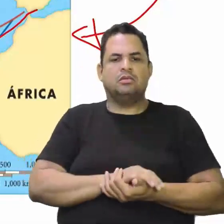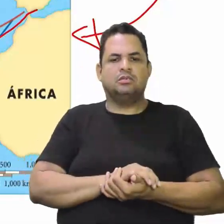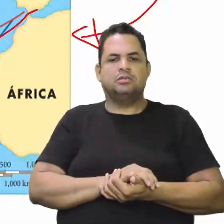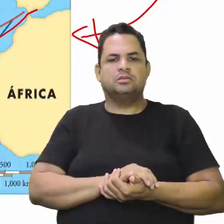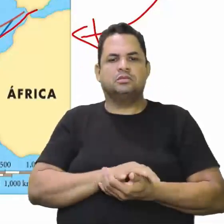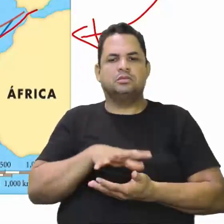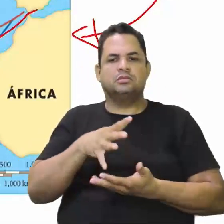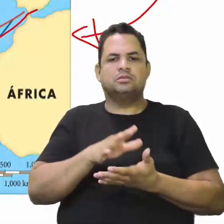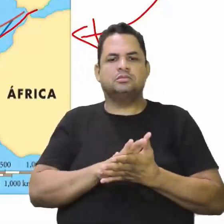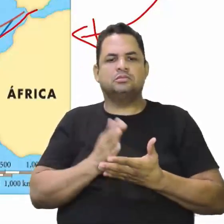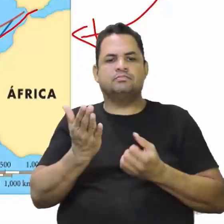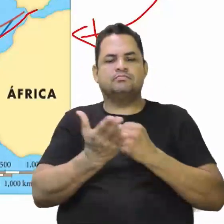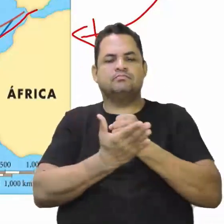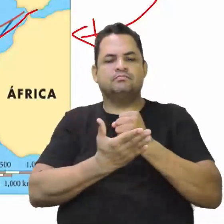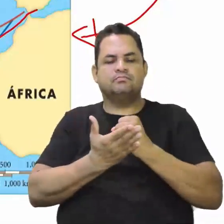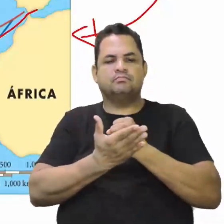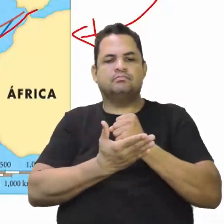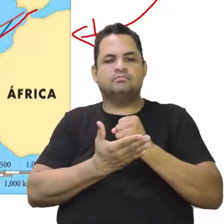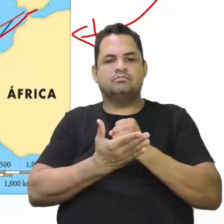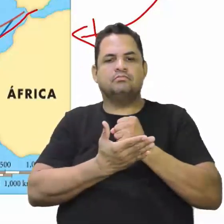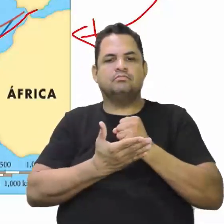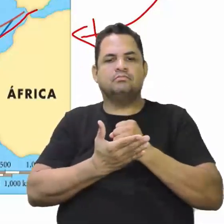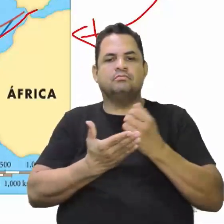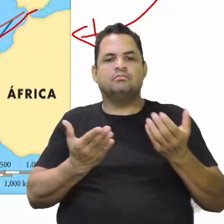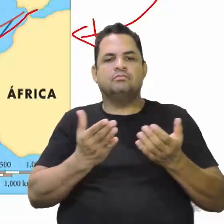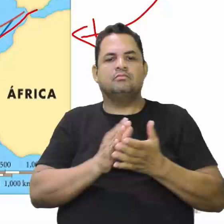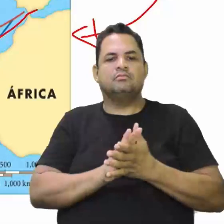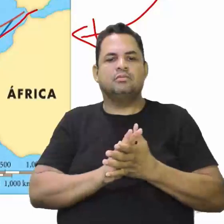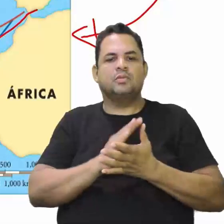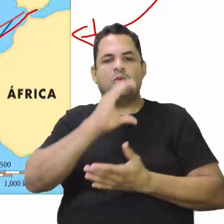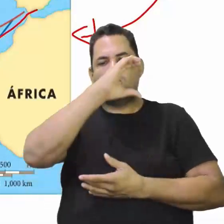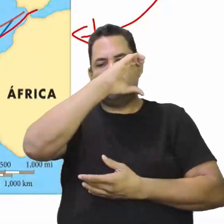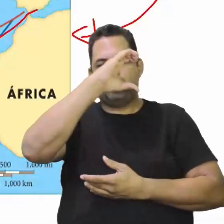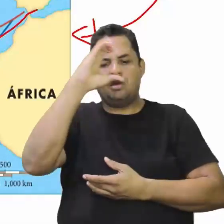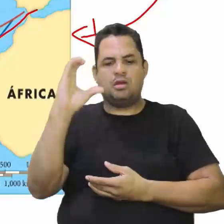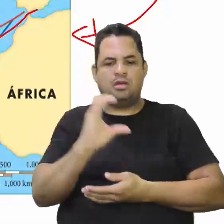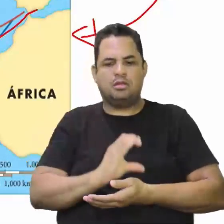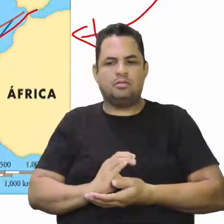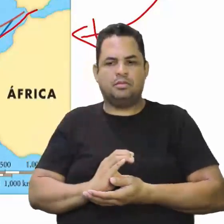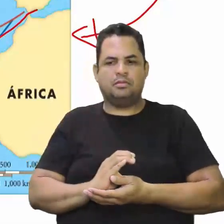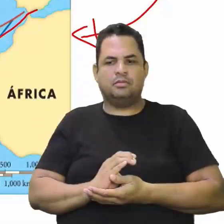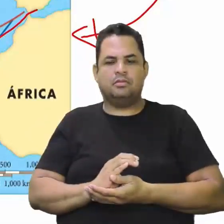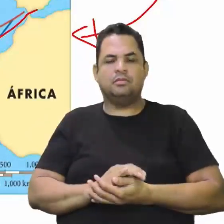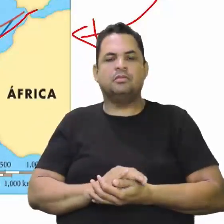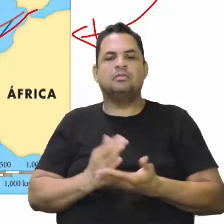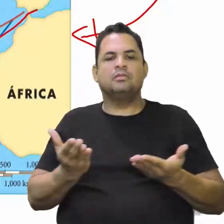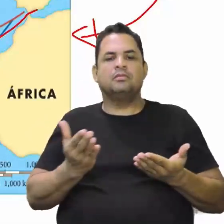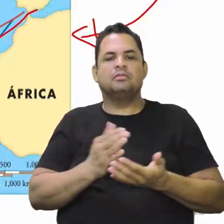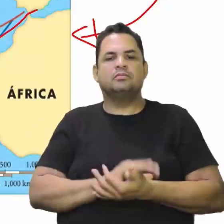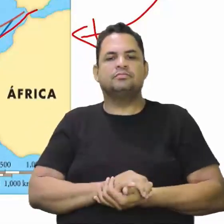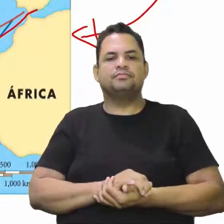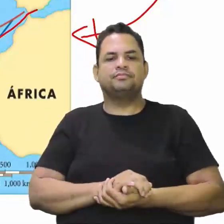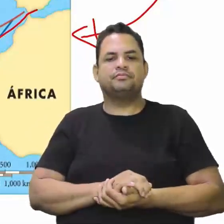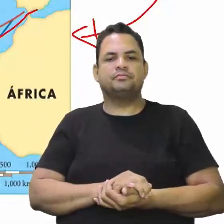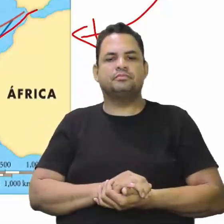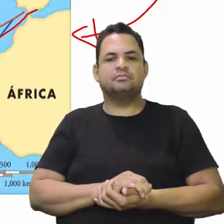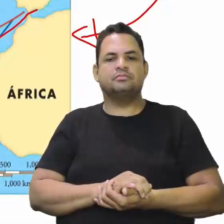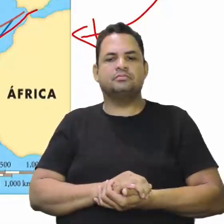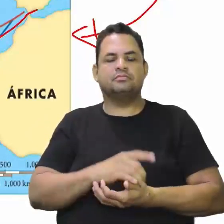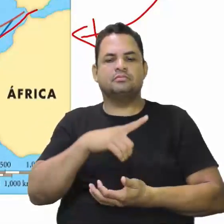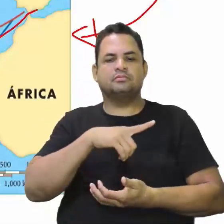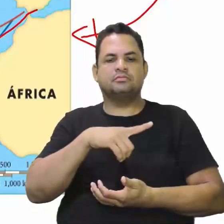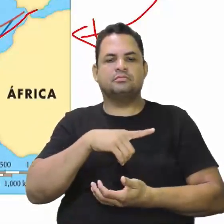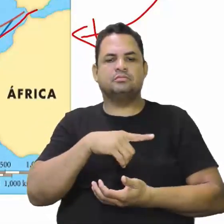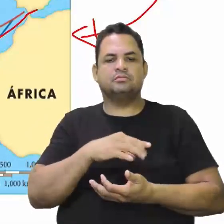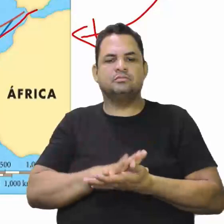região basicamente do Caribe. Então, bora apagar aqui rapidão. Então, temos aqui